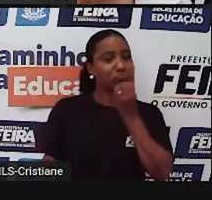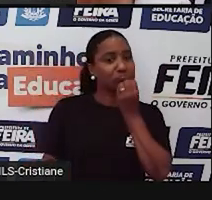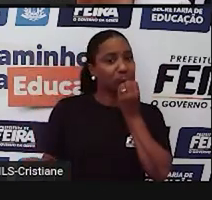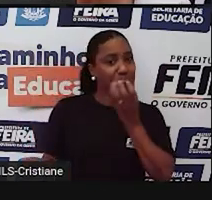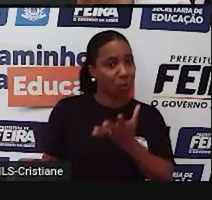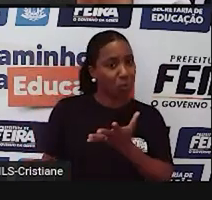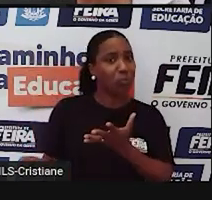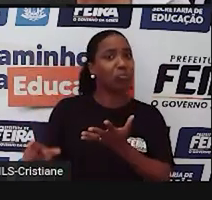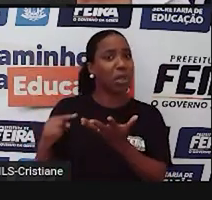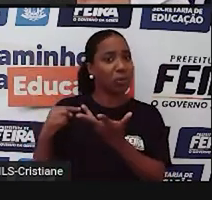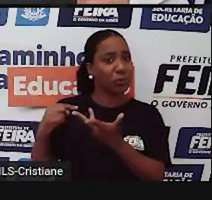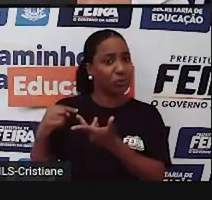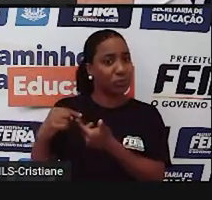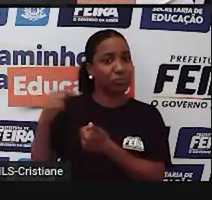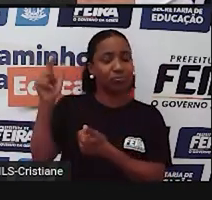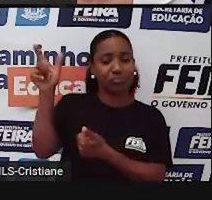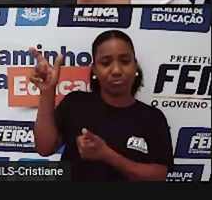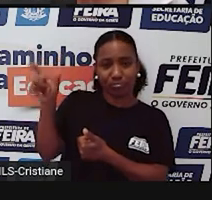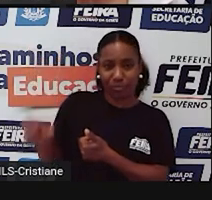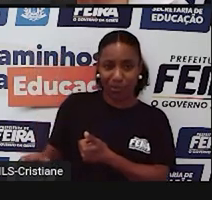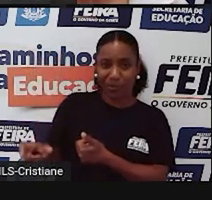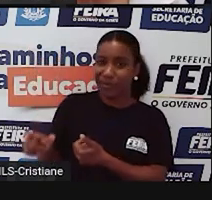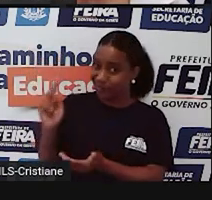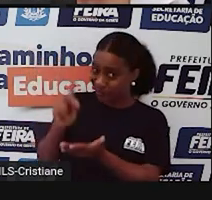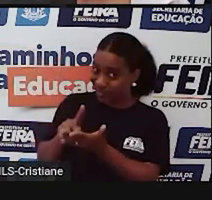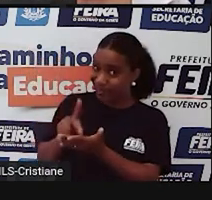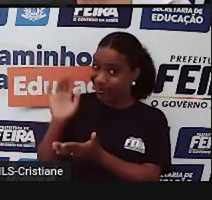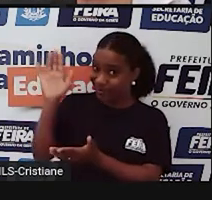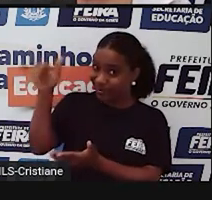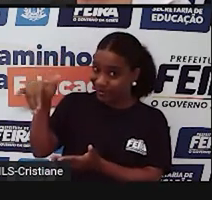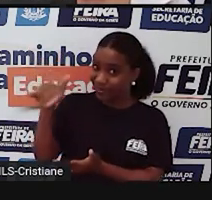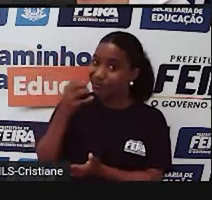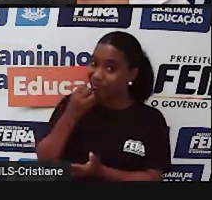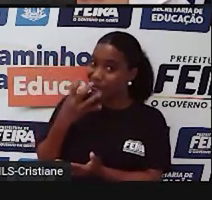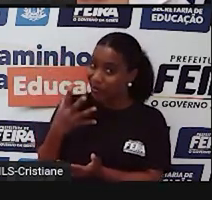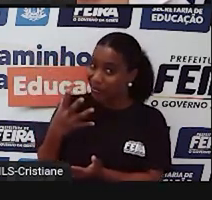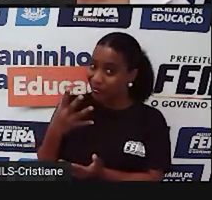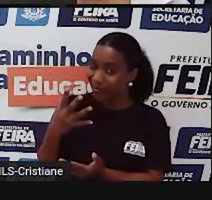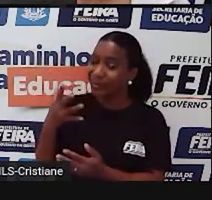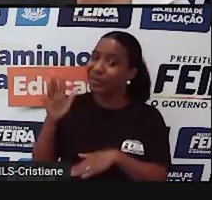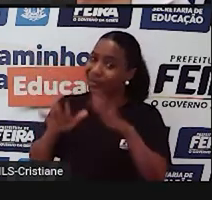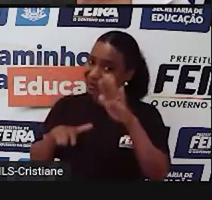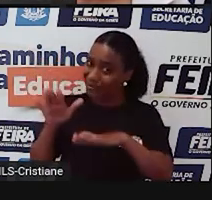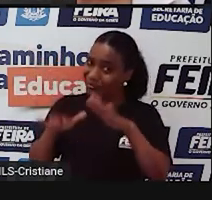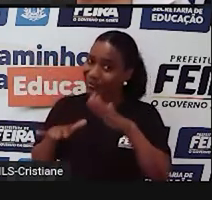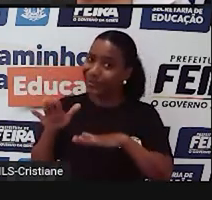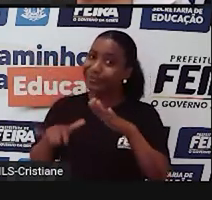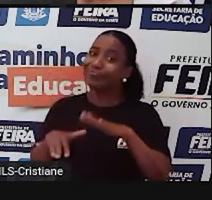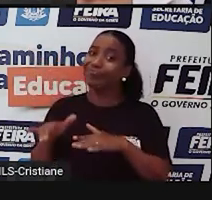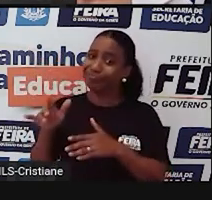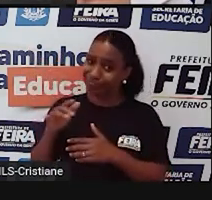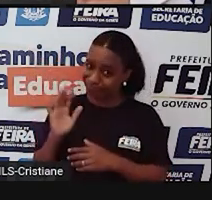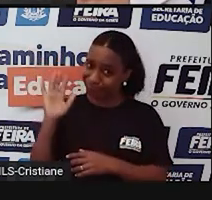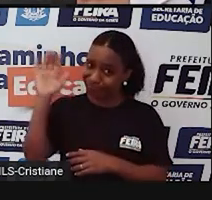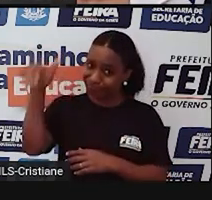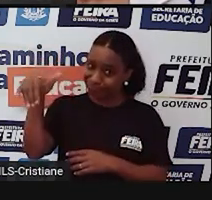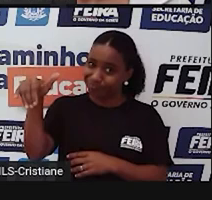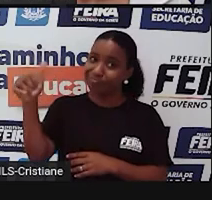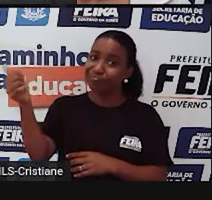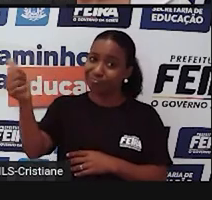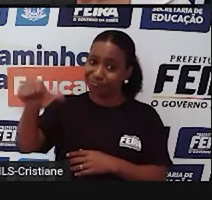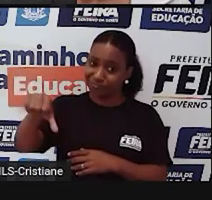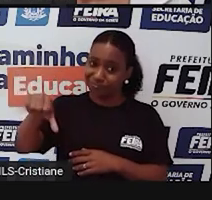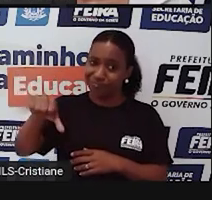perfeito para você, talvez não seja. Ok, students? Se liga em isso ali. E number